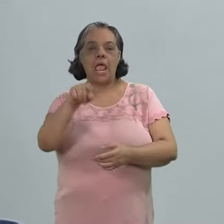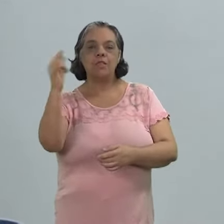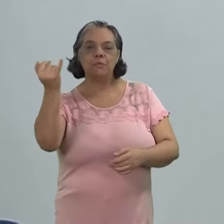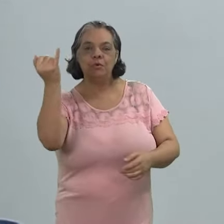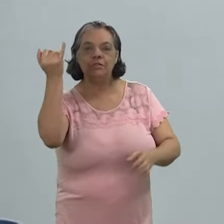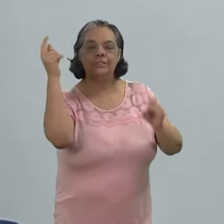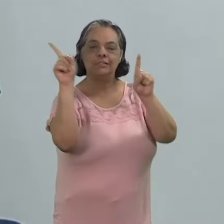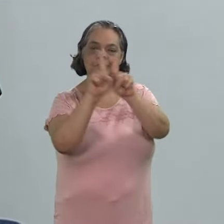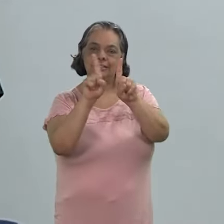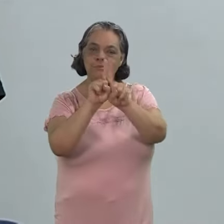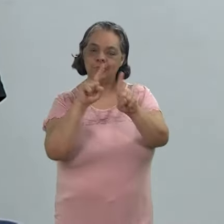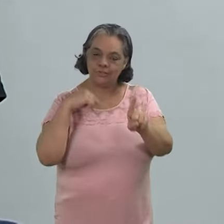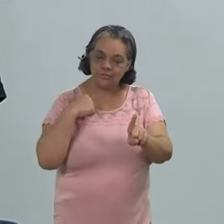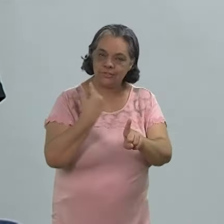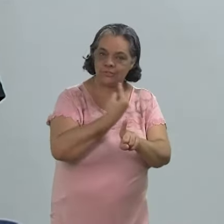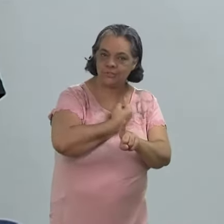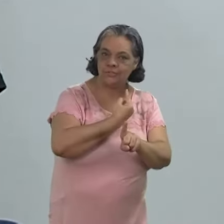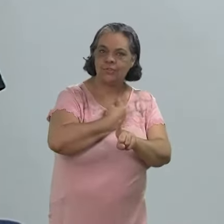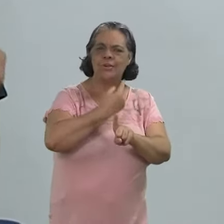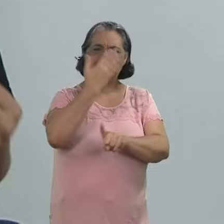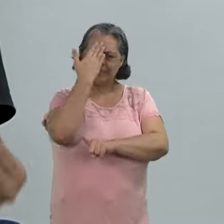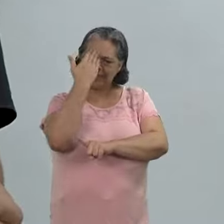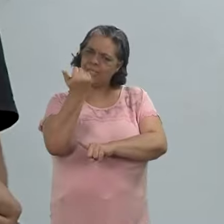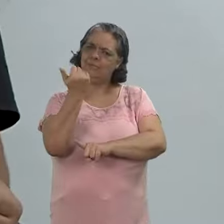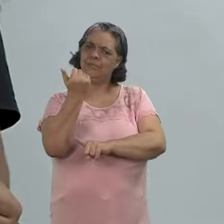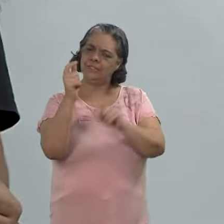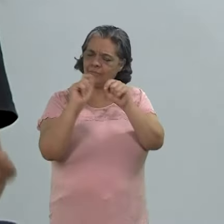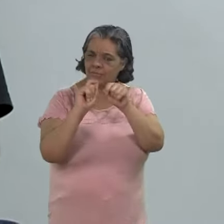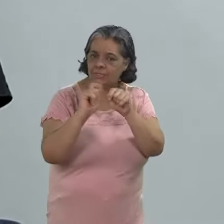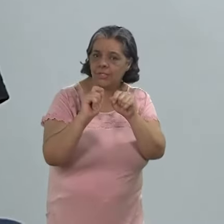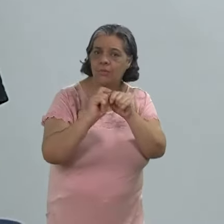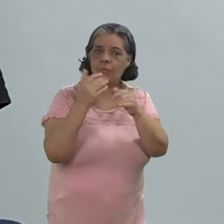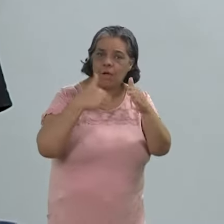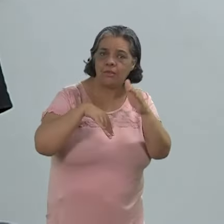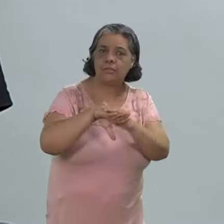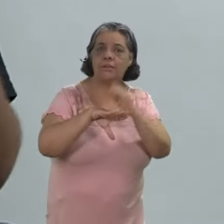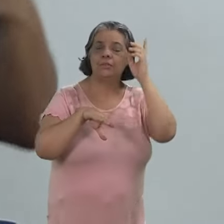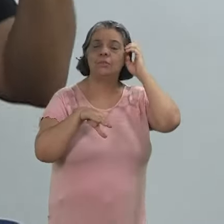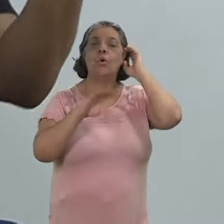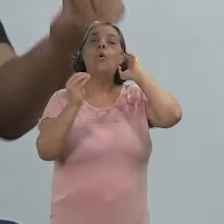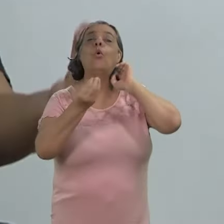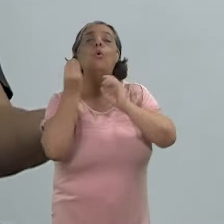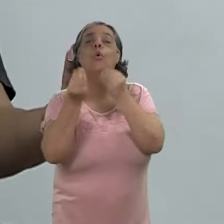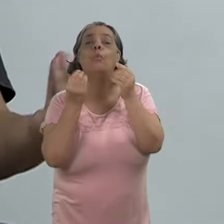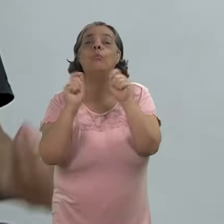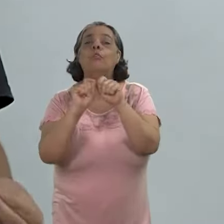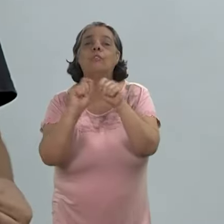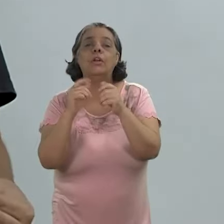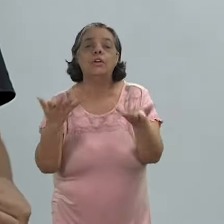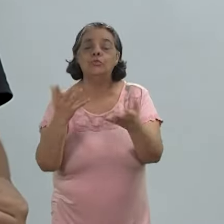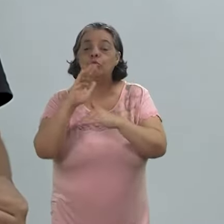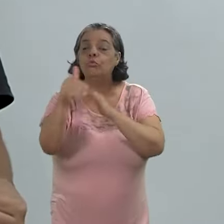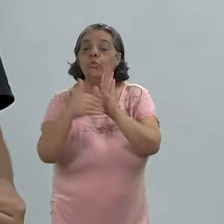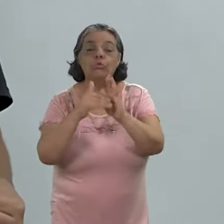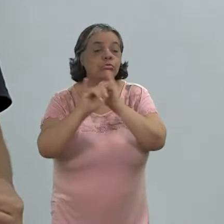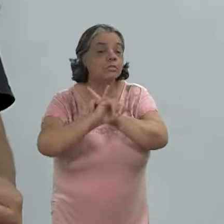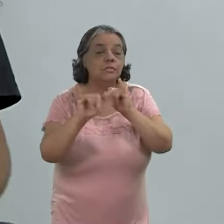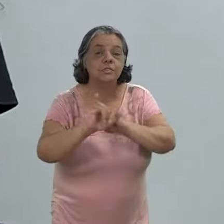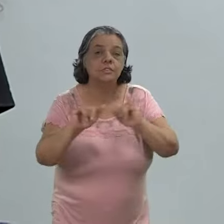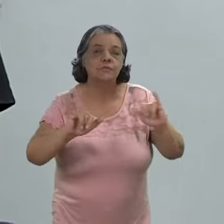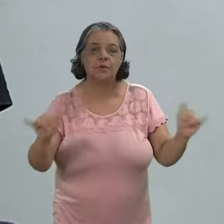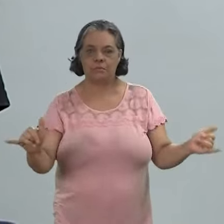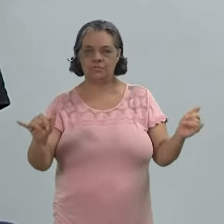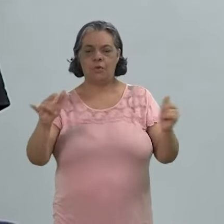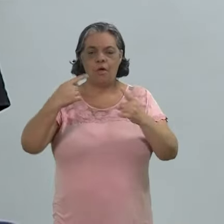é importante que a gente saiba o que está sendo feito o que está sendo guardado como foi feito e todas as informações